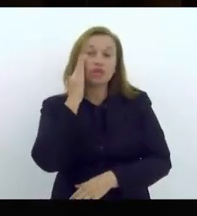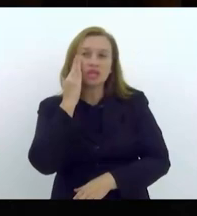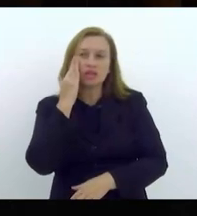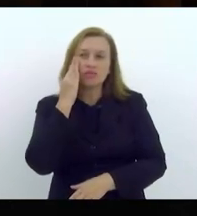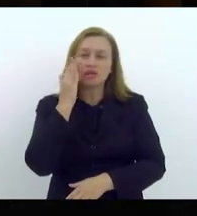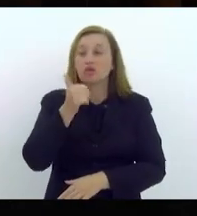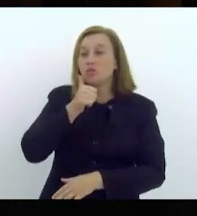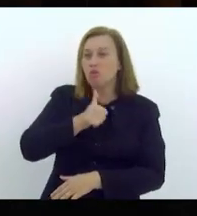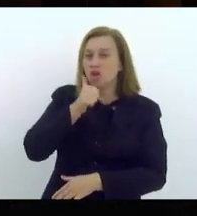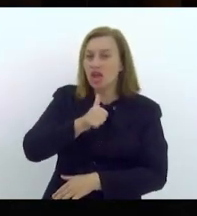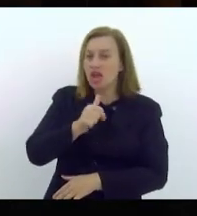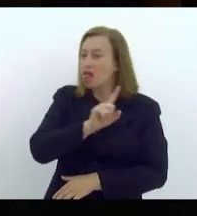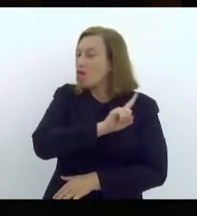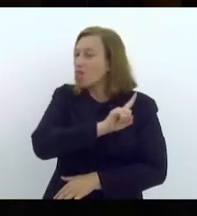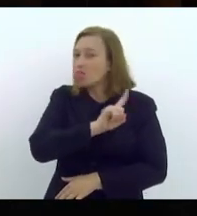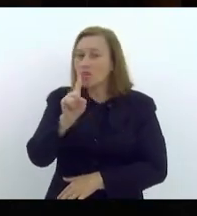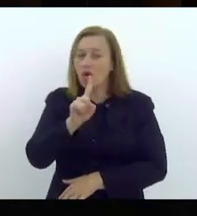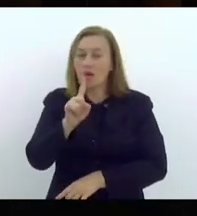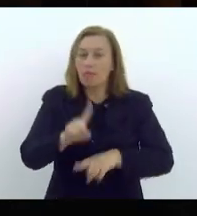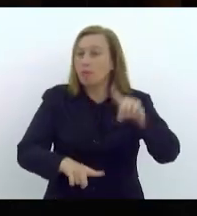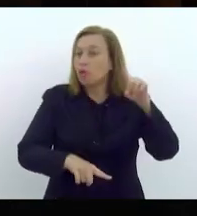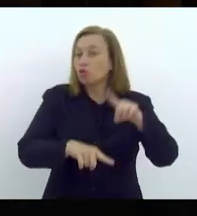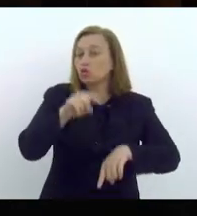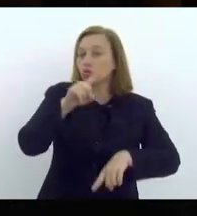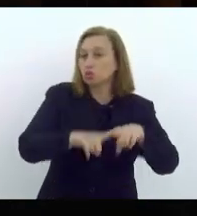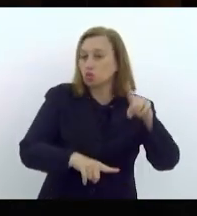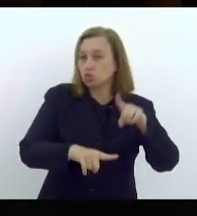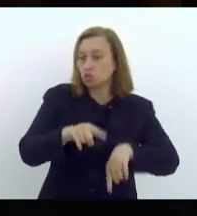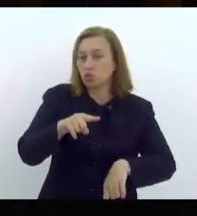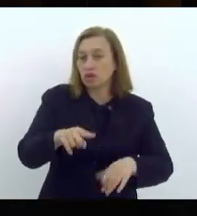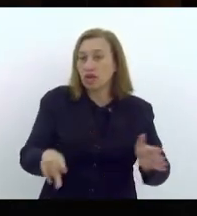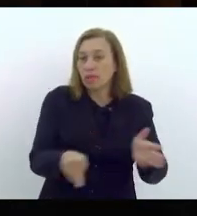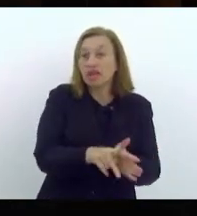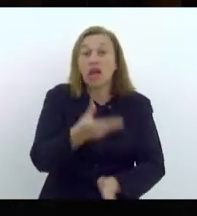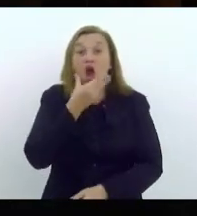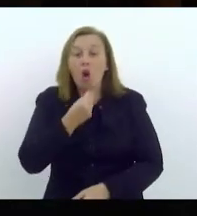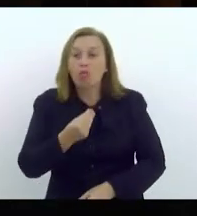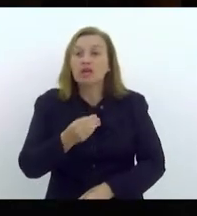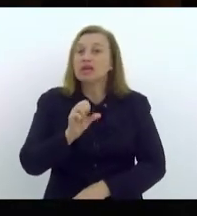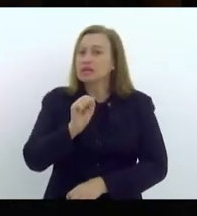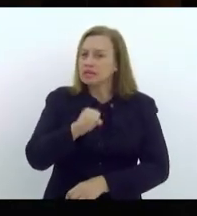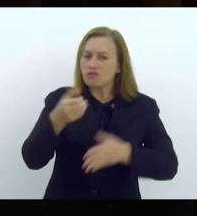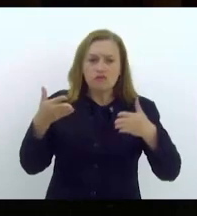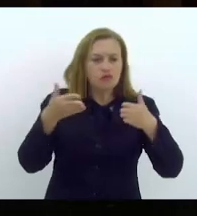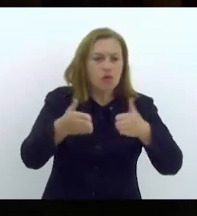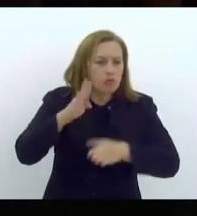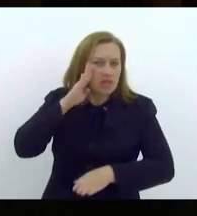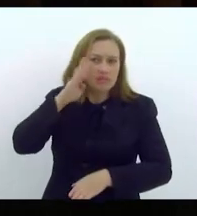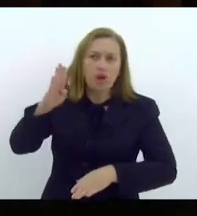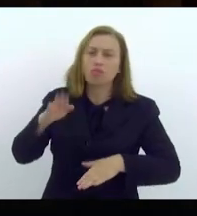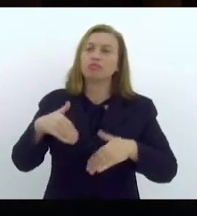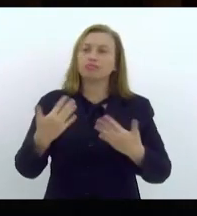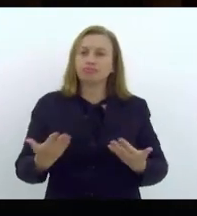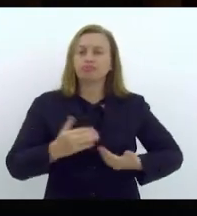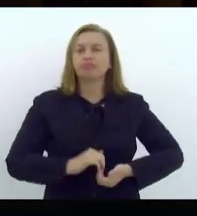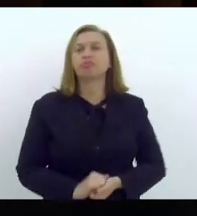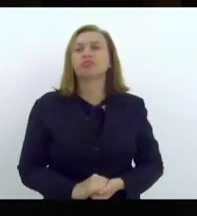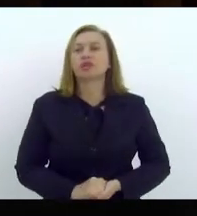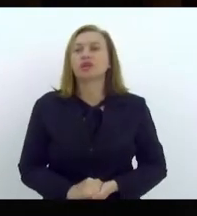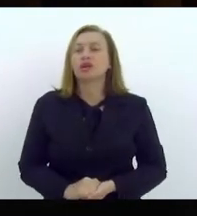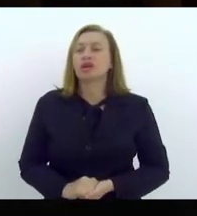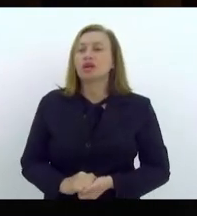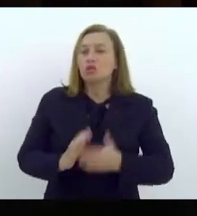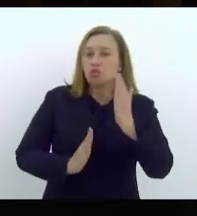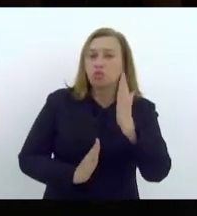de que mulheres não são propriedades de homens. Isso é central. E aí, esse